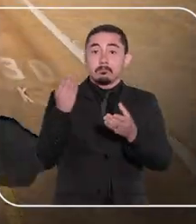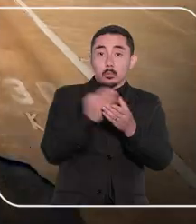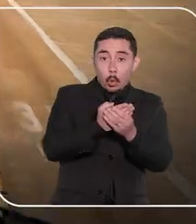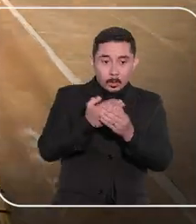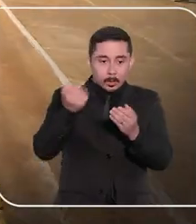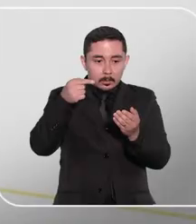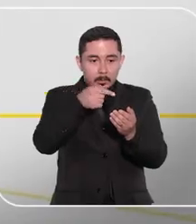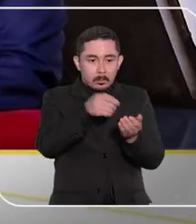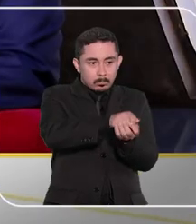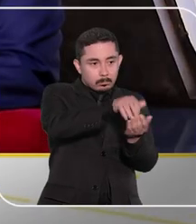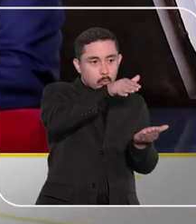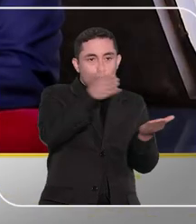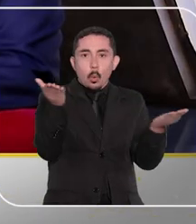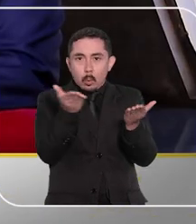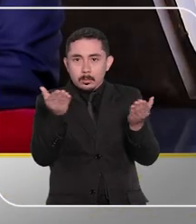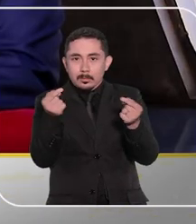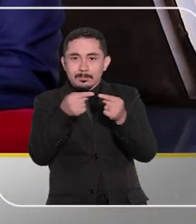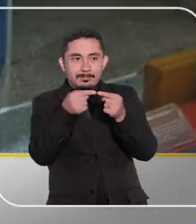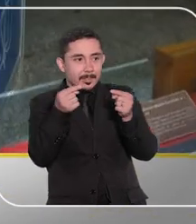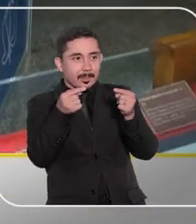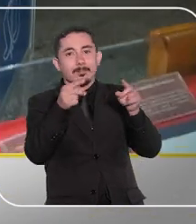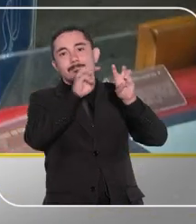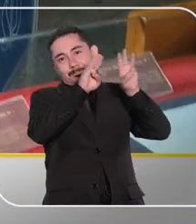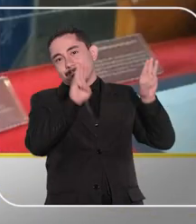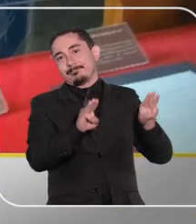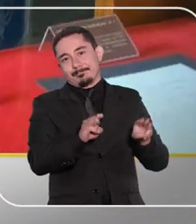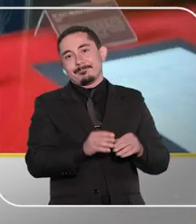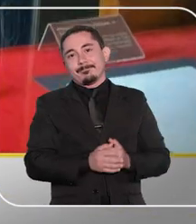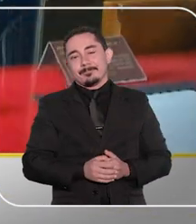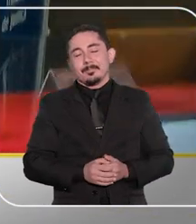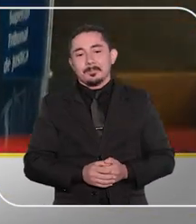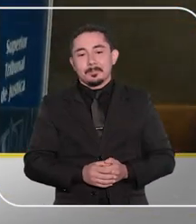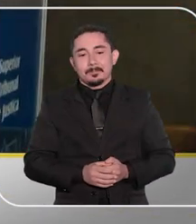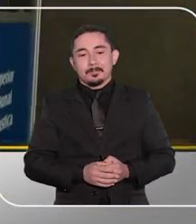o processo físico hoje é verdadeiramente uma peça de museu.